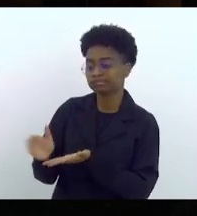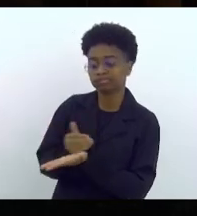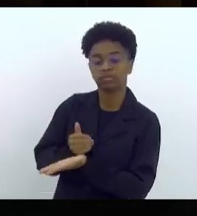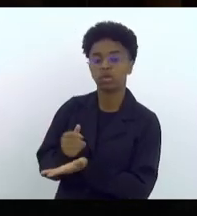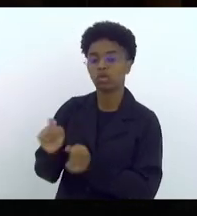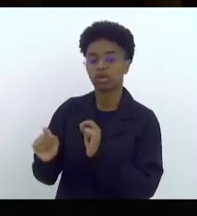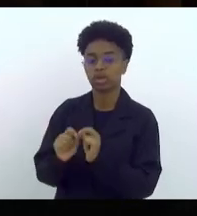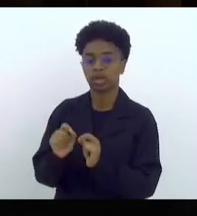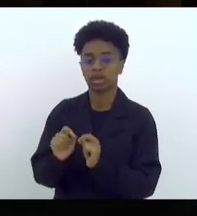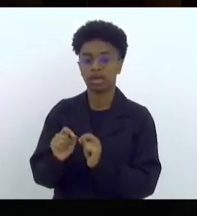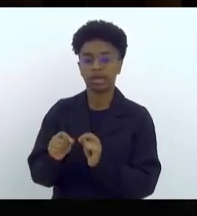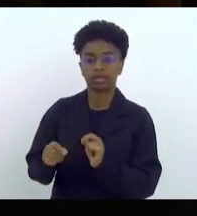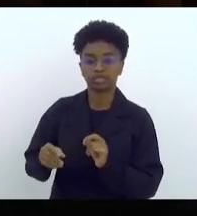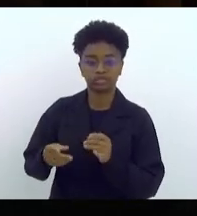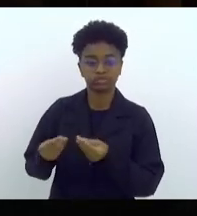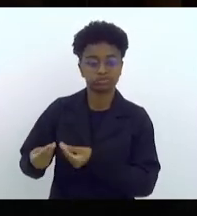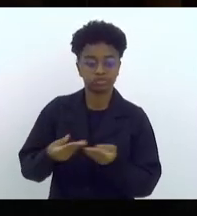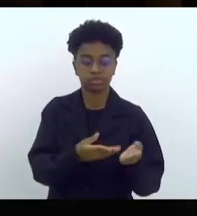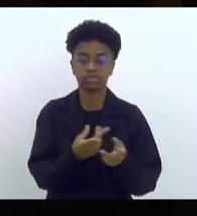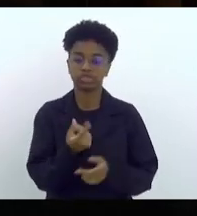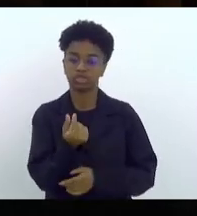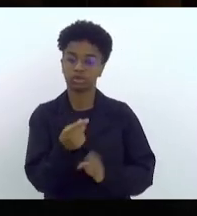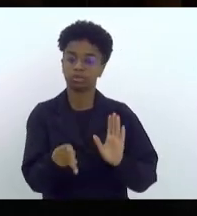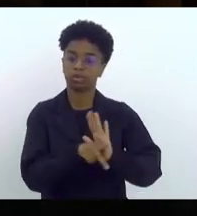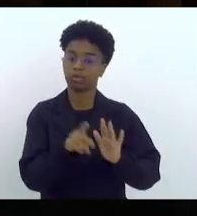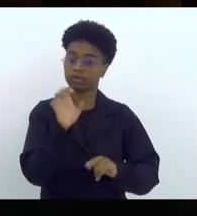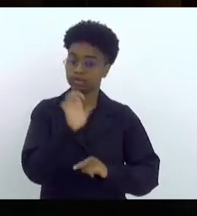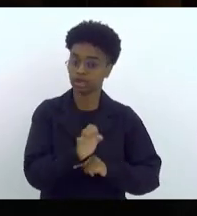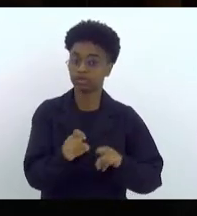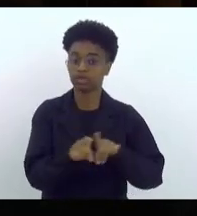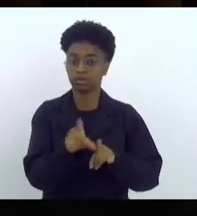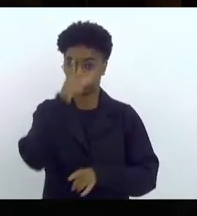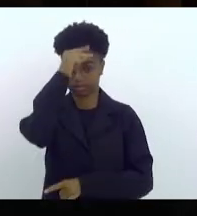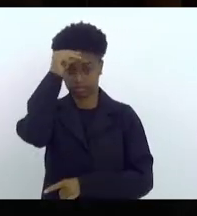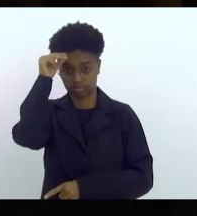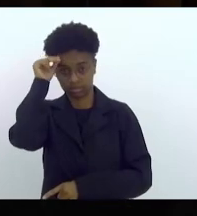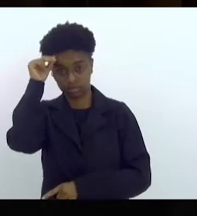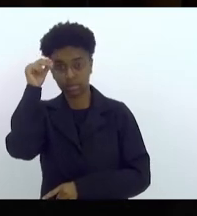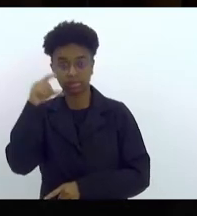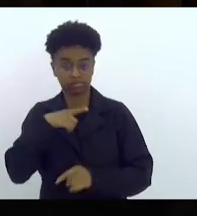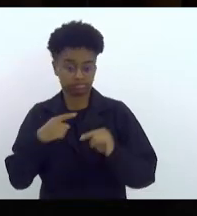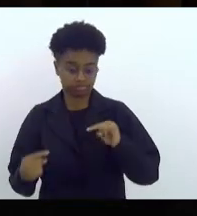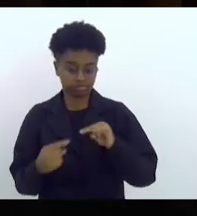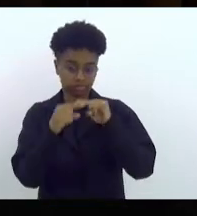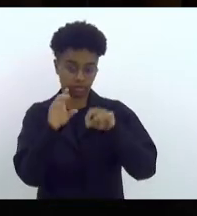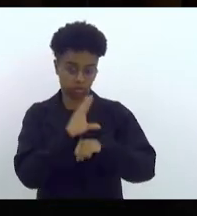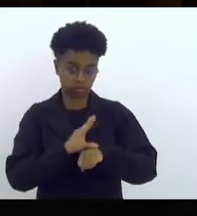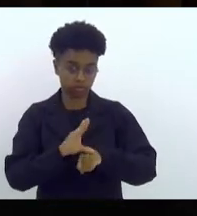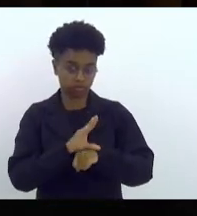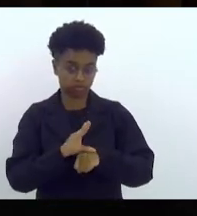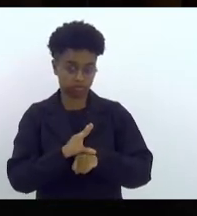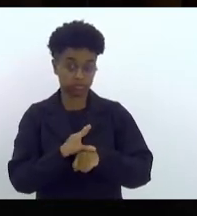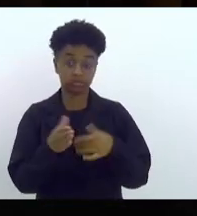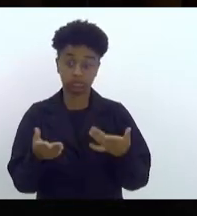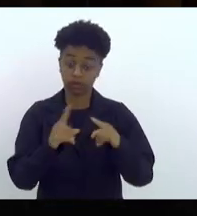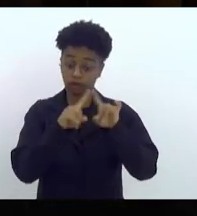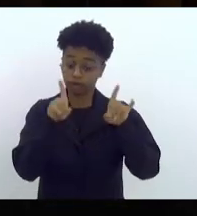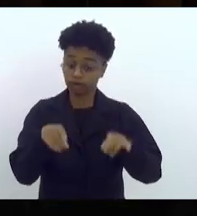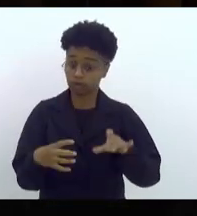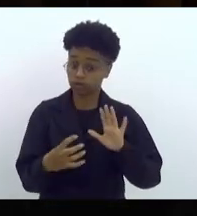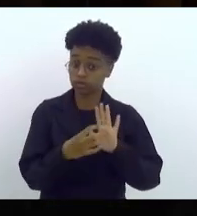dos estados e municípios com previsão constitucional. O servidor público